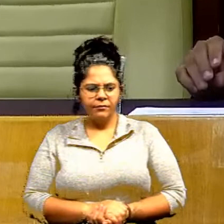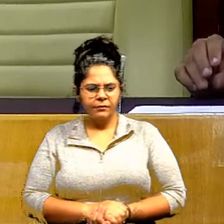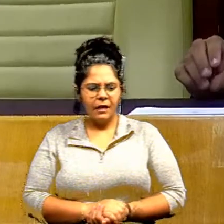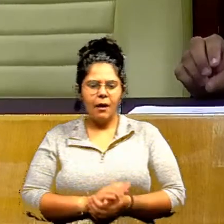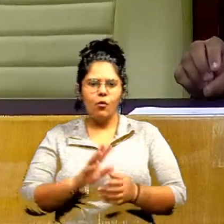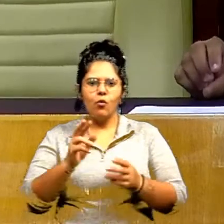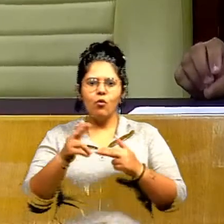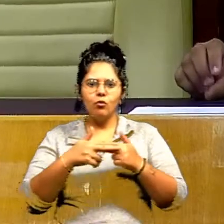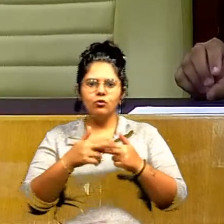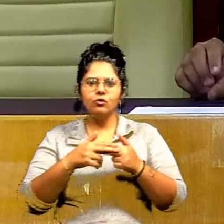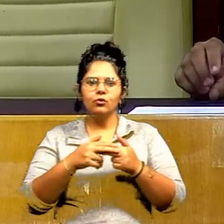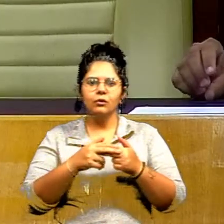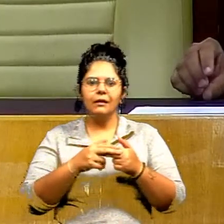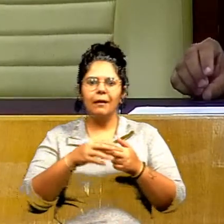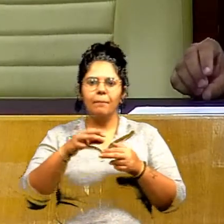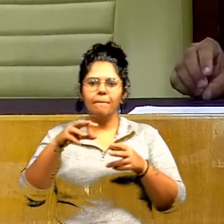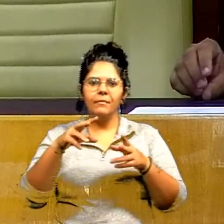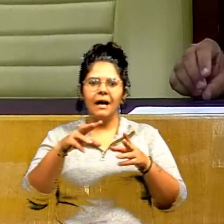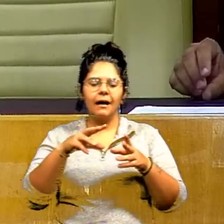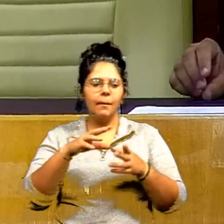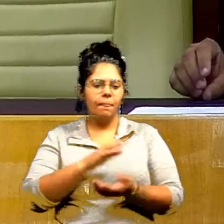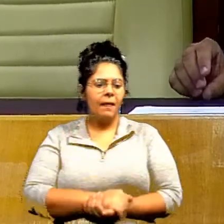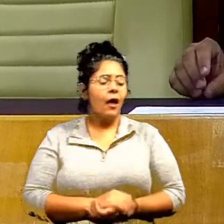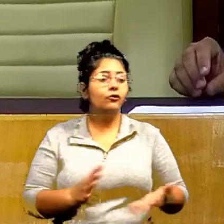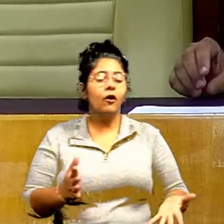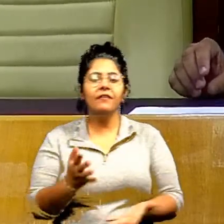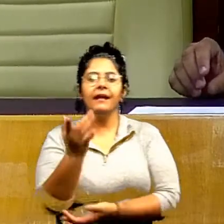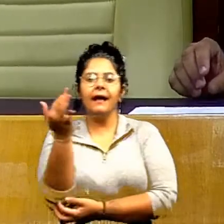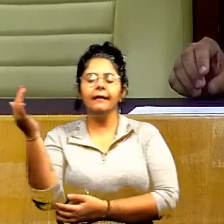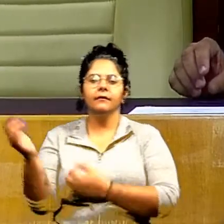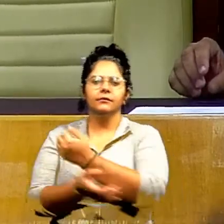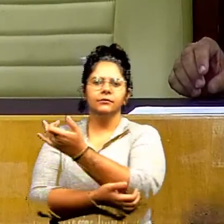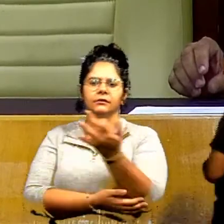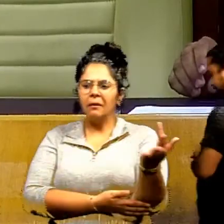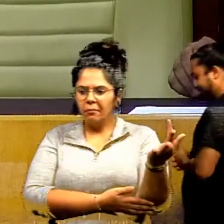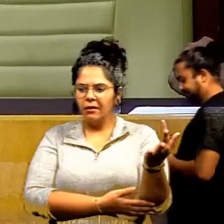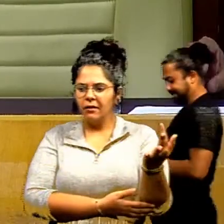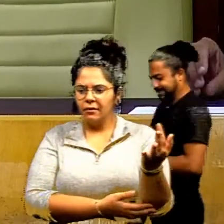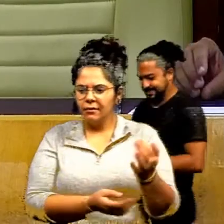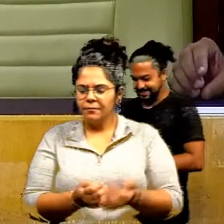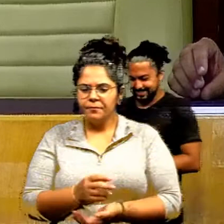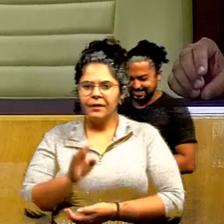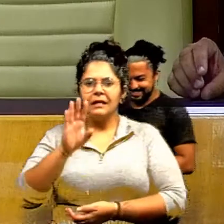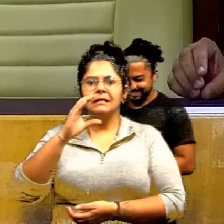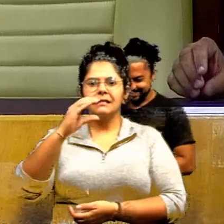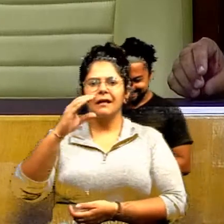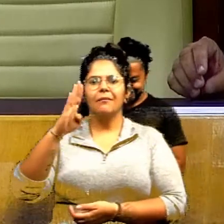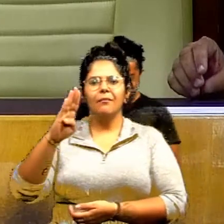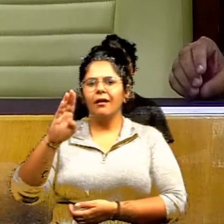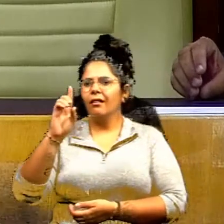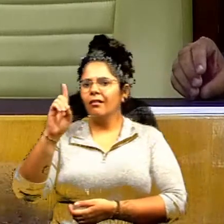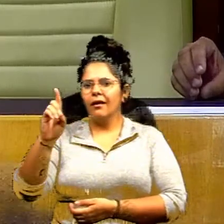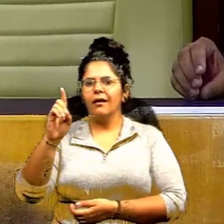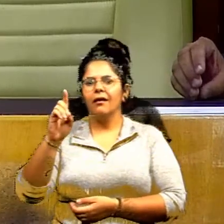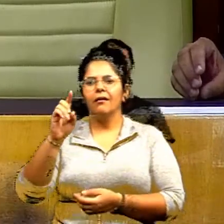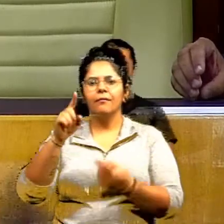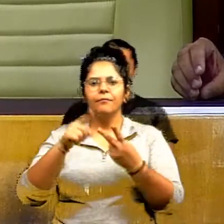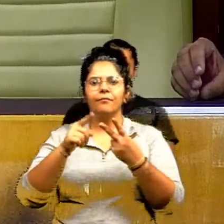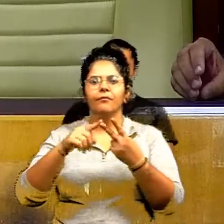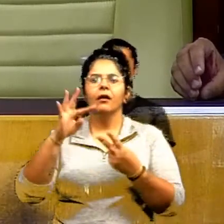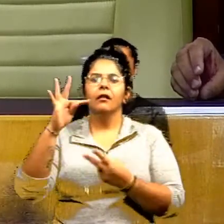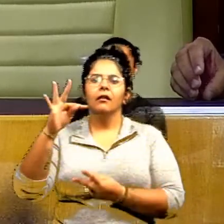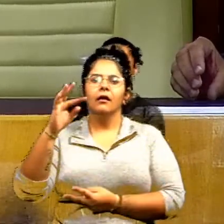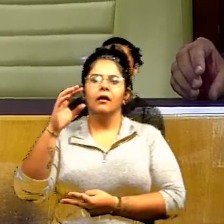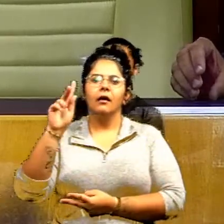isolada que contém em sua sua fórmula as substâncias CBD e ou THC